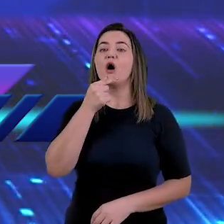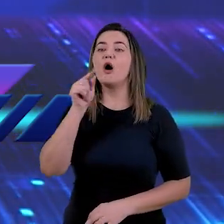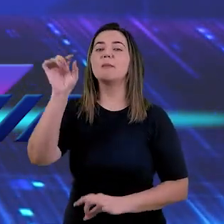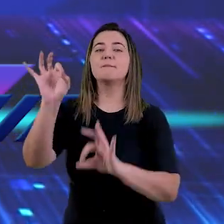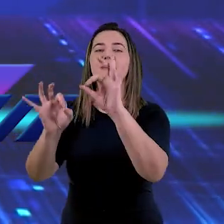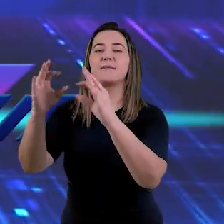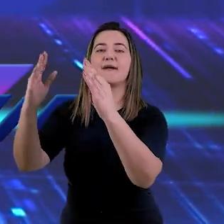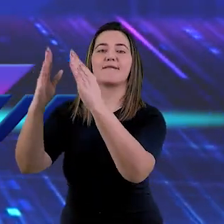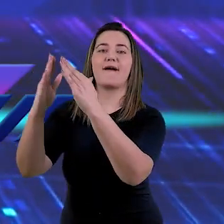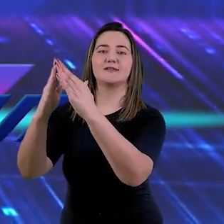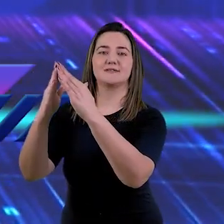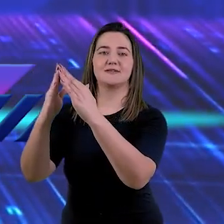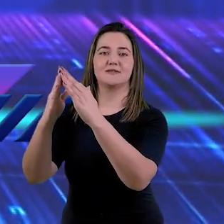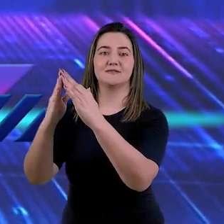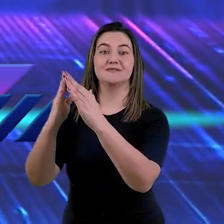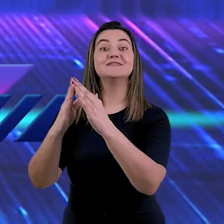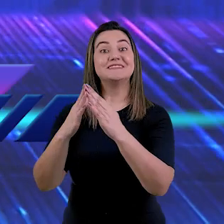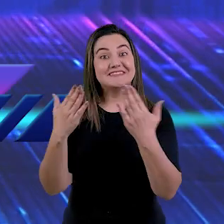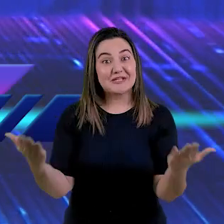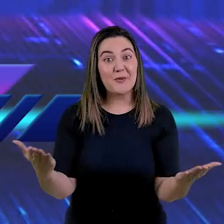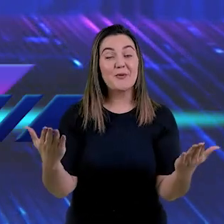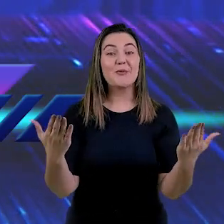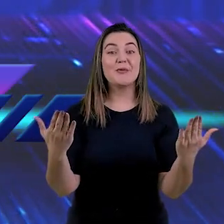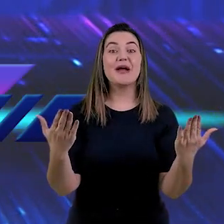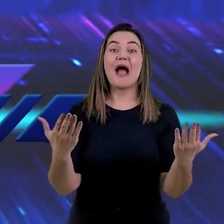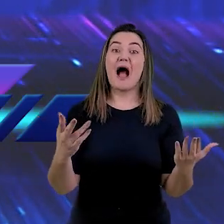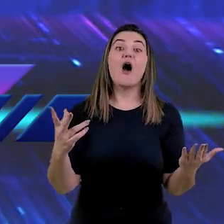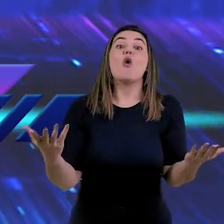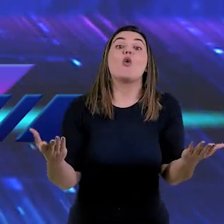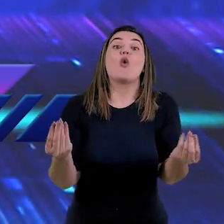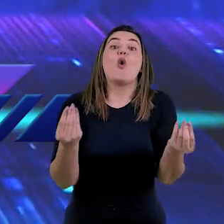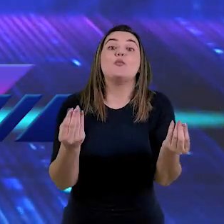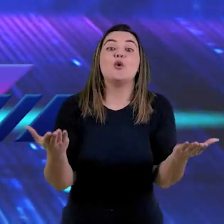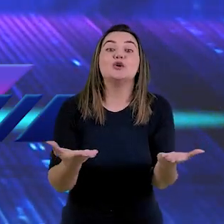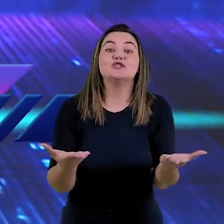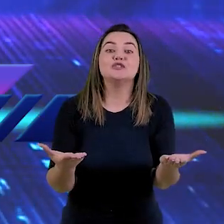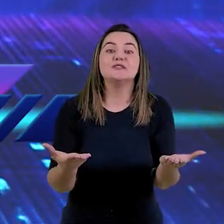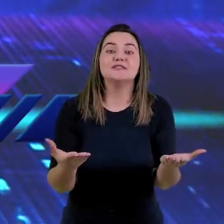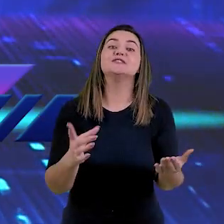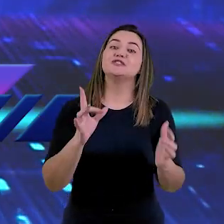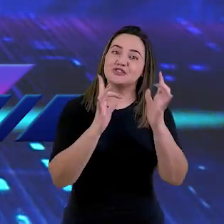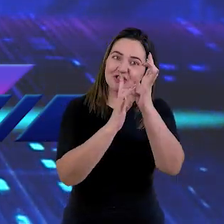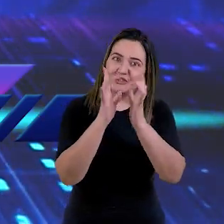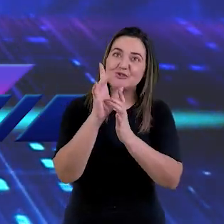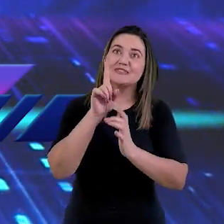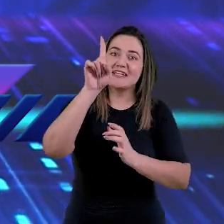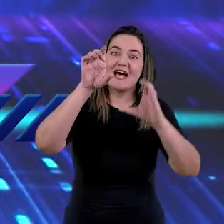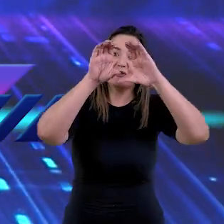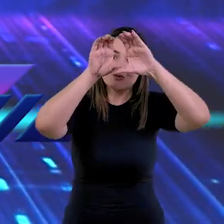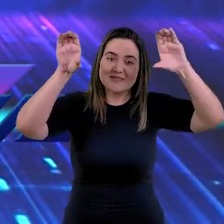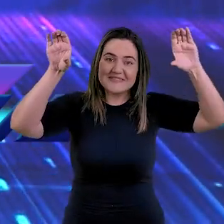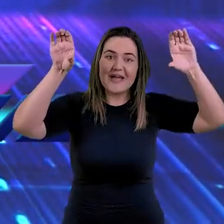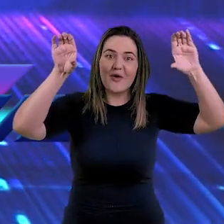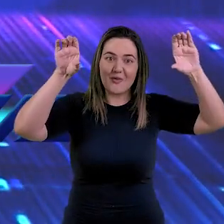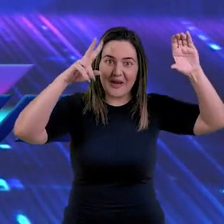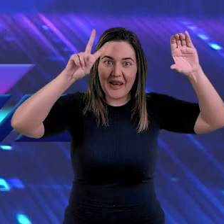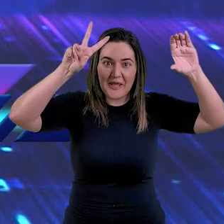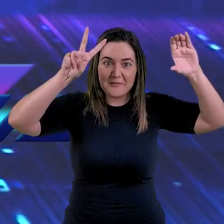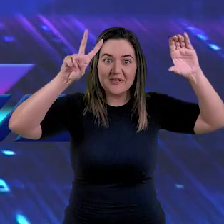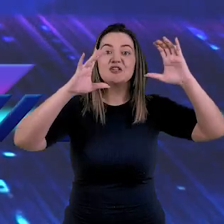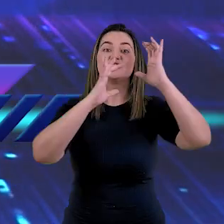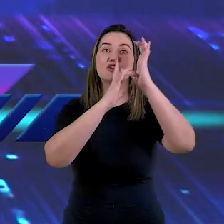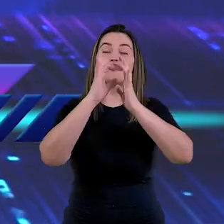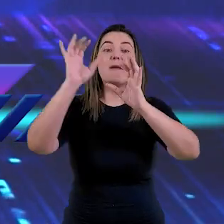prepara a casa. isto é exatamente o que está acontecendo neste momento. Jesus disse que